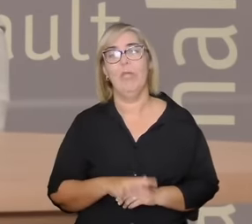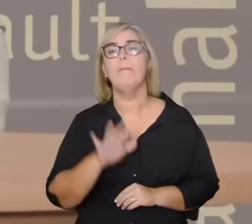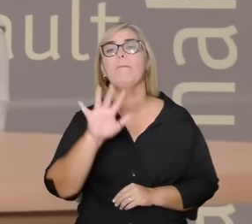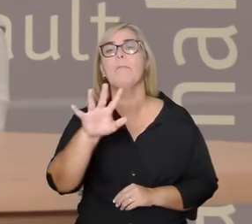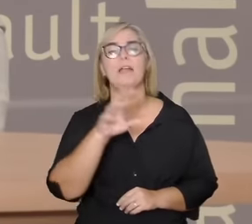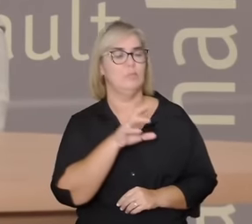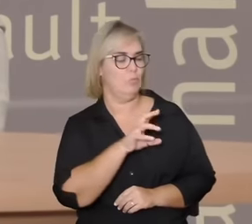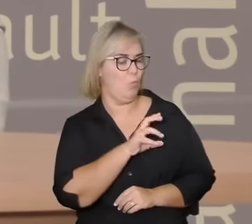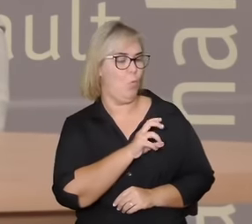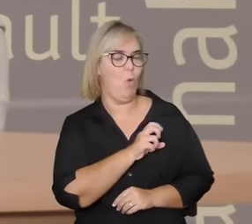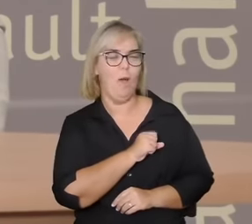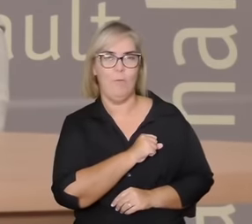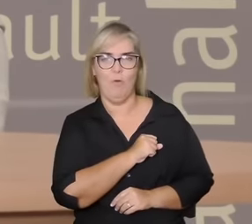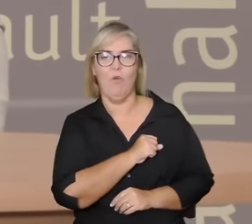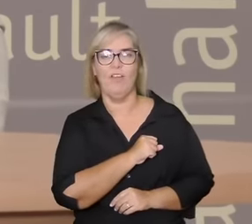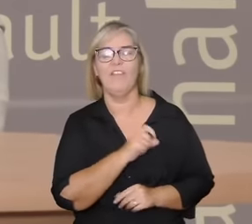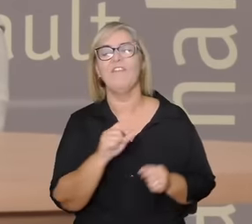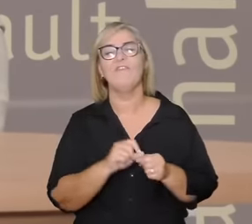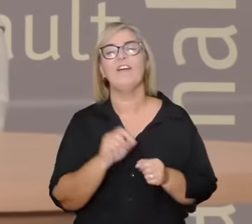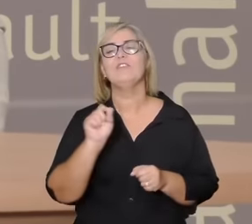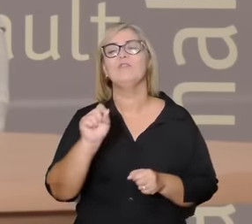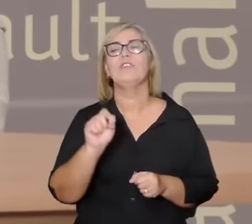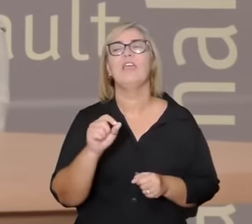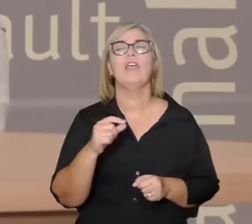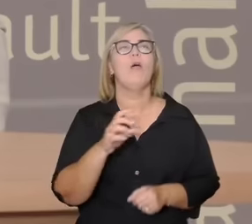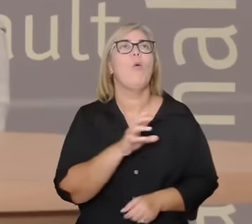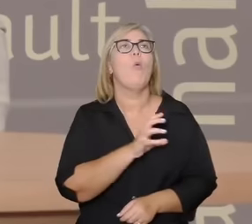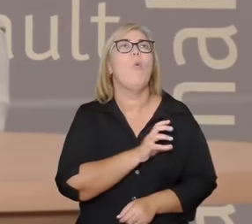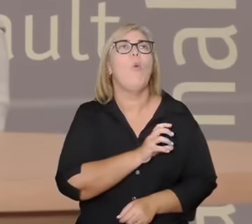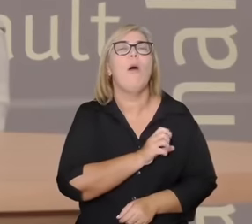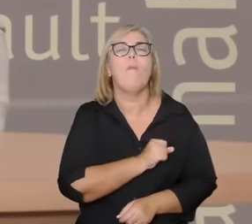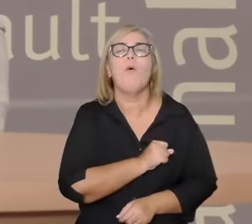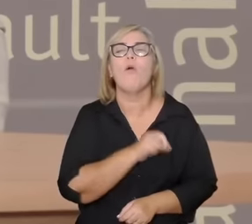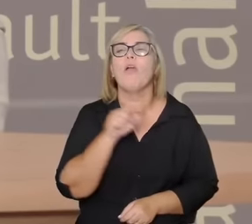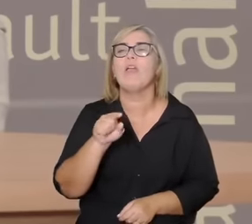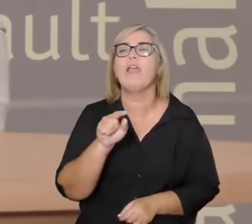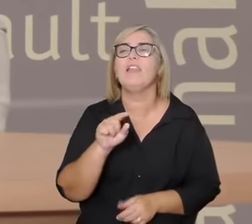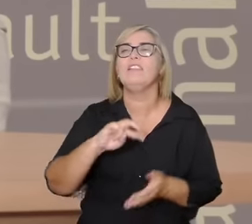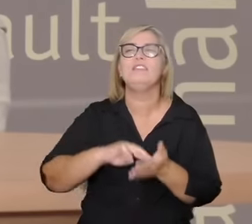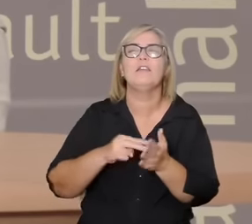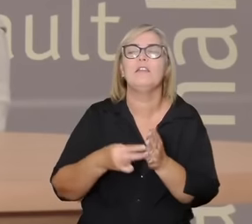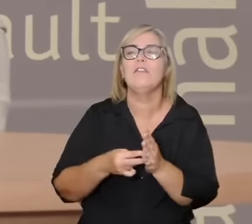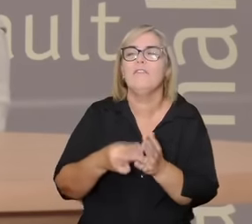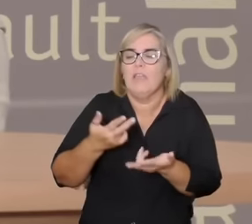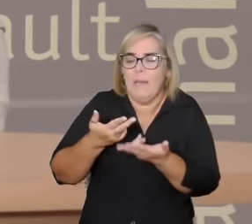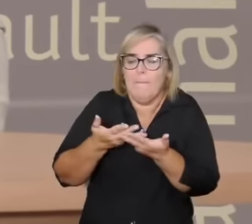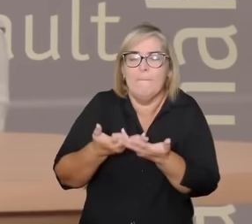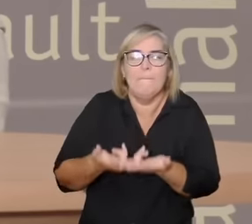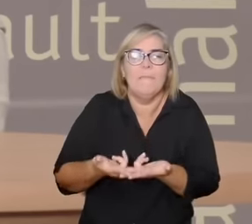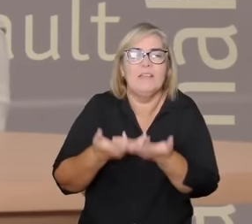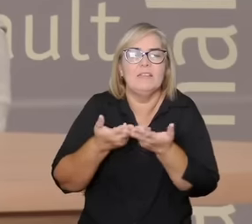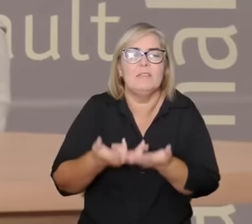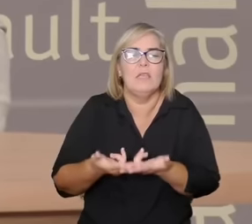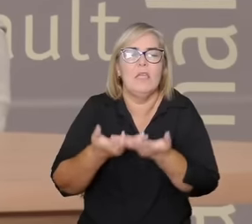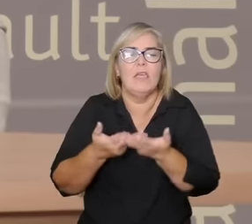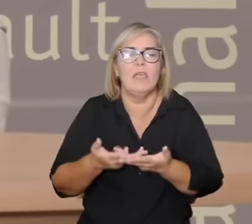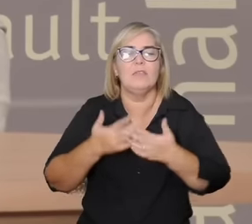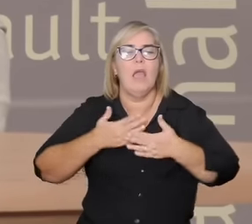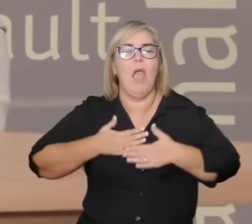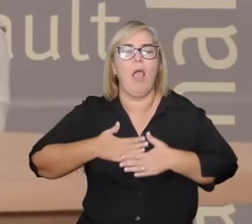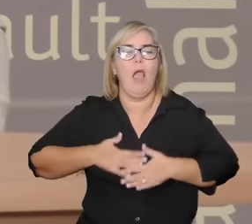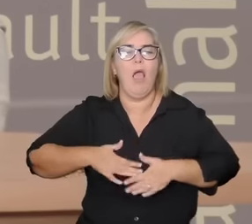pode contra ele é que o amor ele é de uma dinâmica que ele requer paciência requer calma para ser